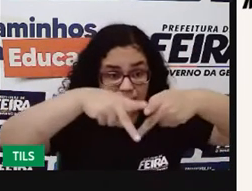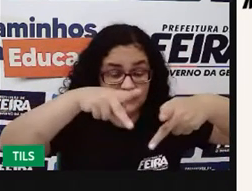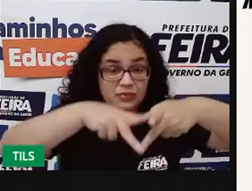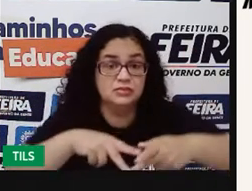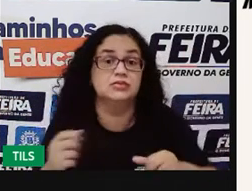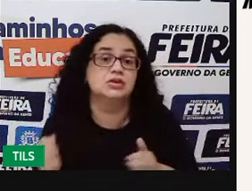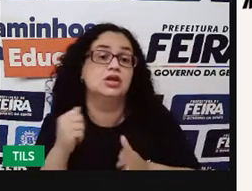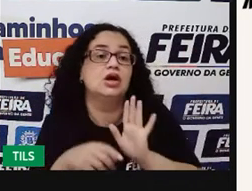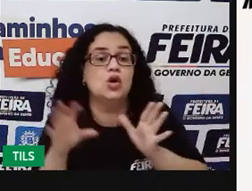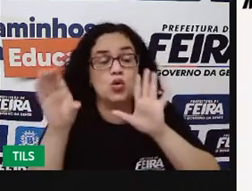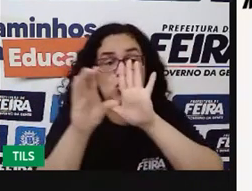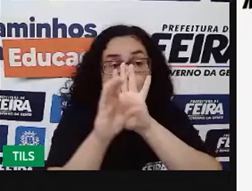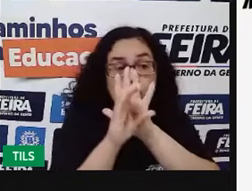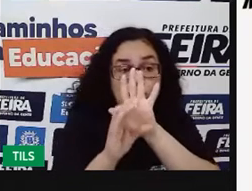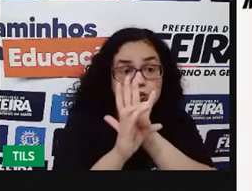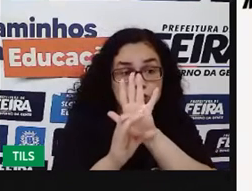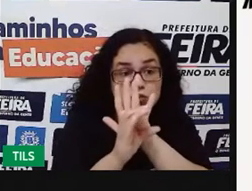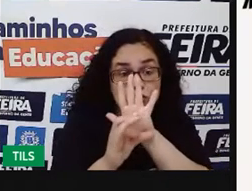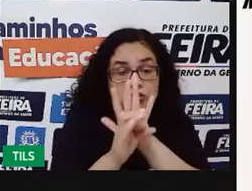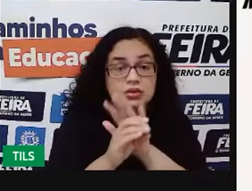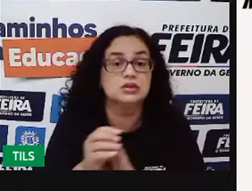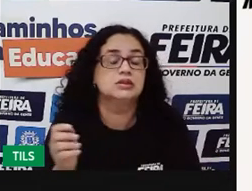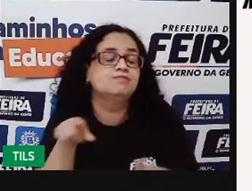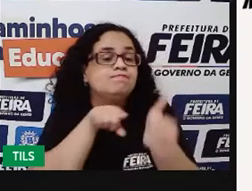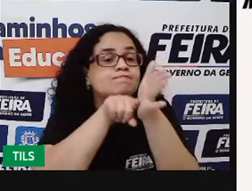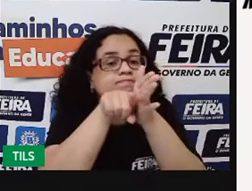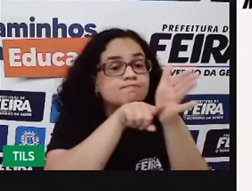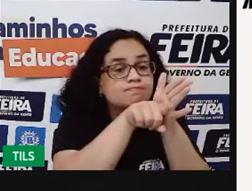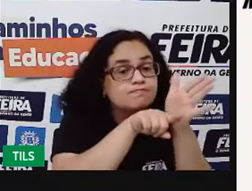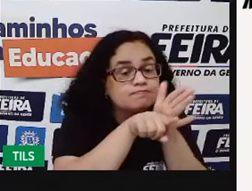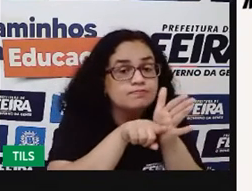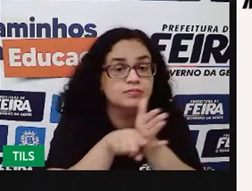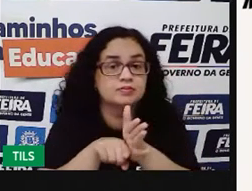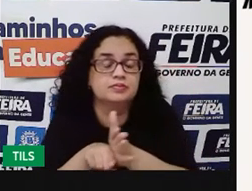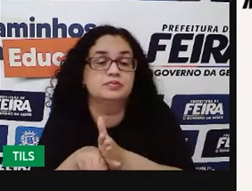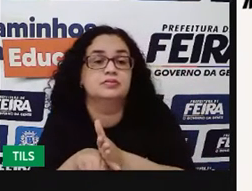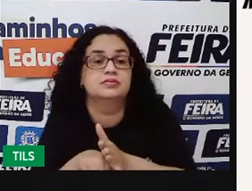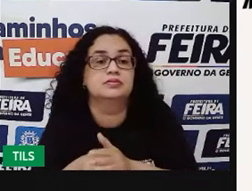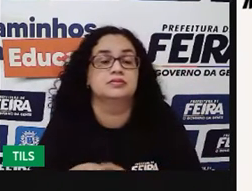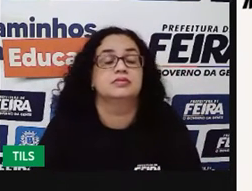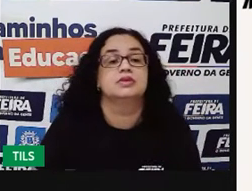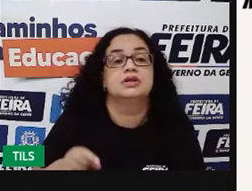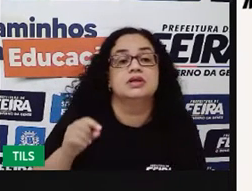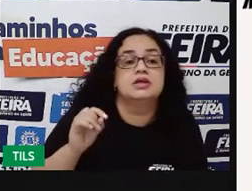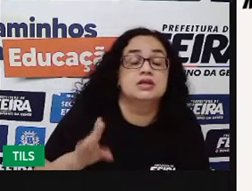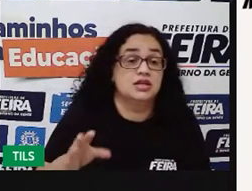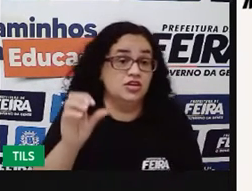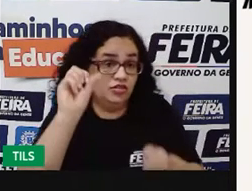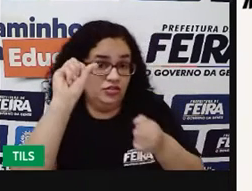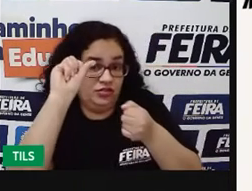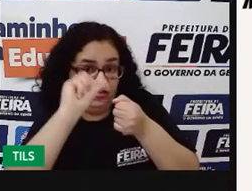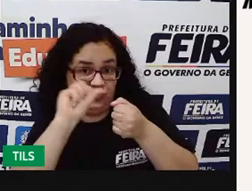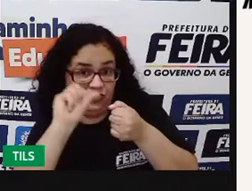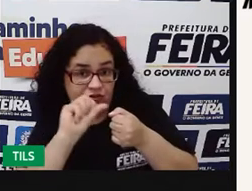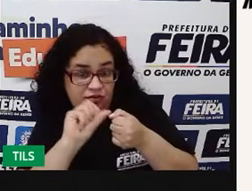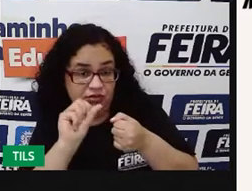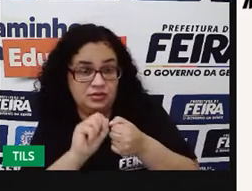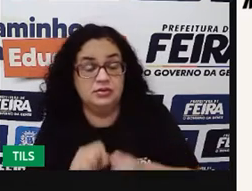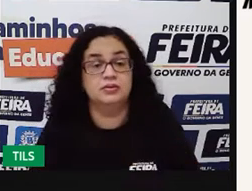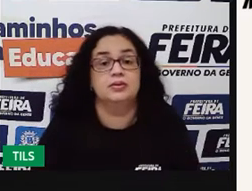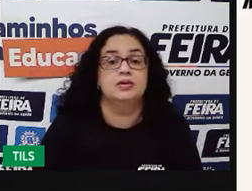da comunidade. Para quê? Para fazer o monitoramento. Monitoramento se está sendo realizado realmente aquela